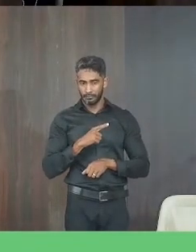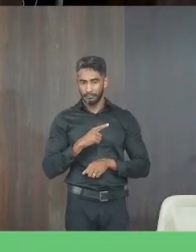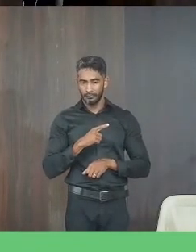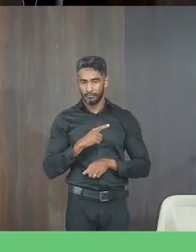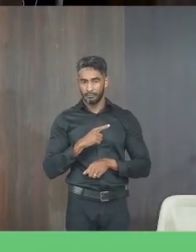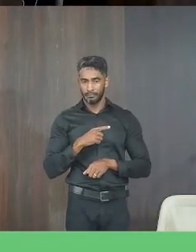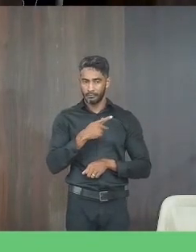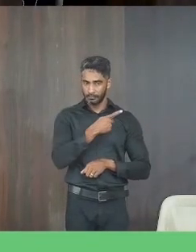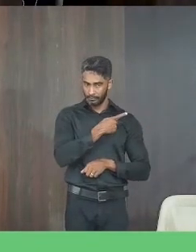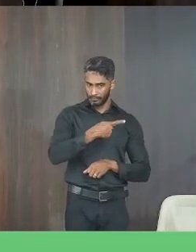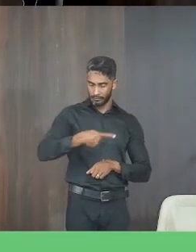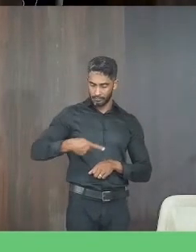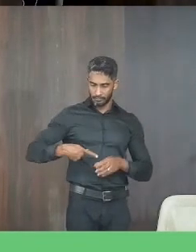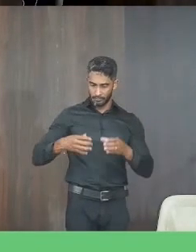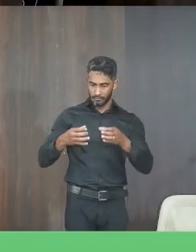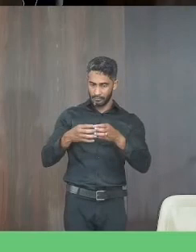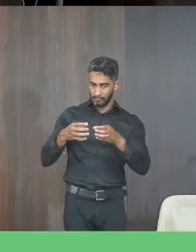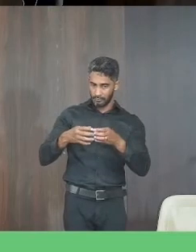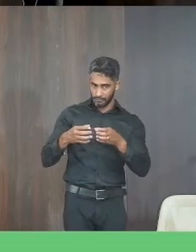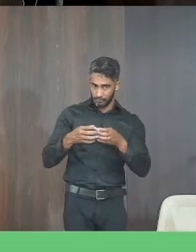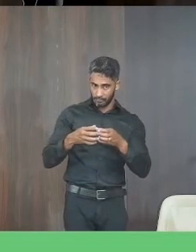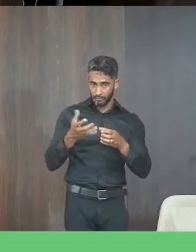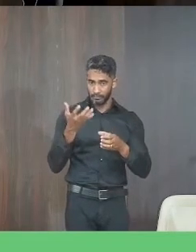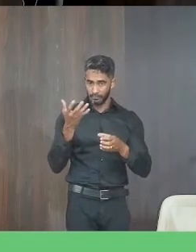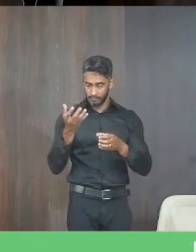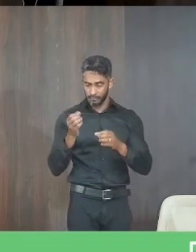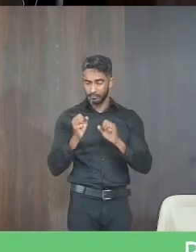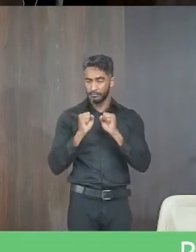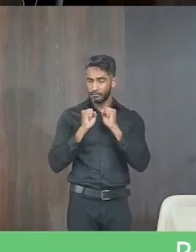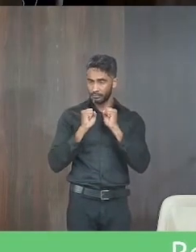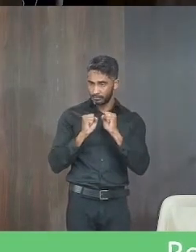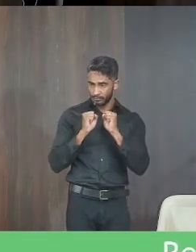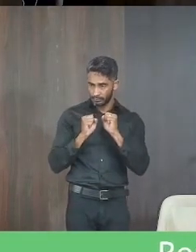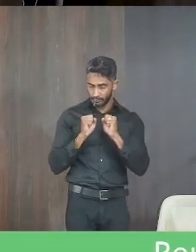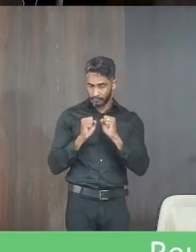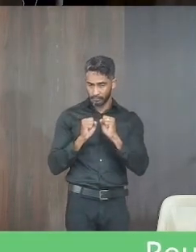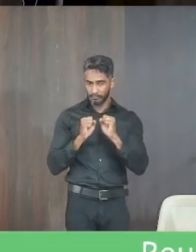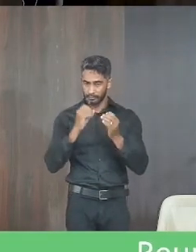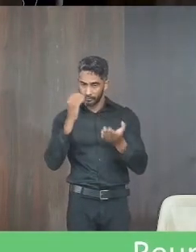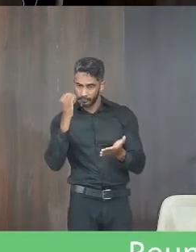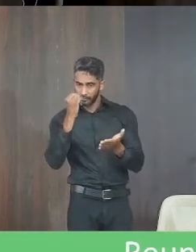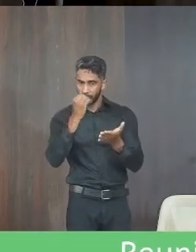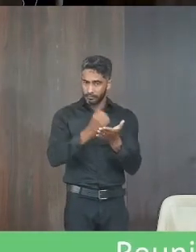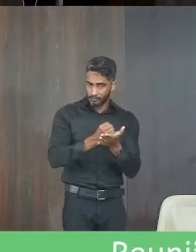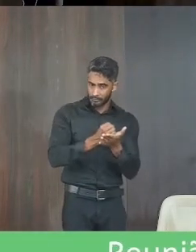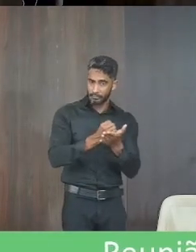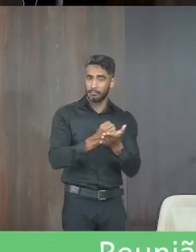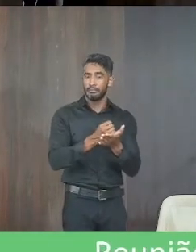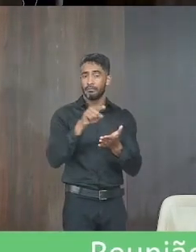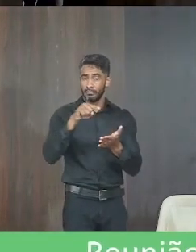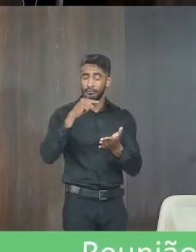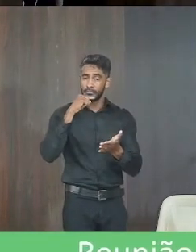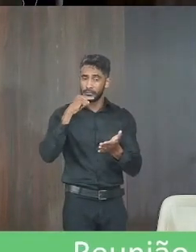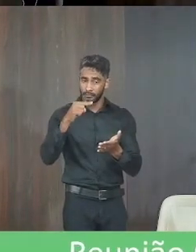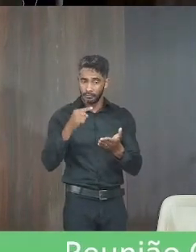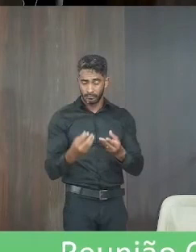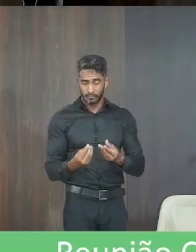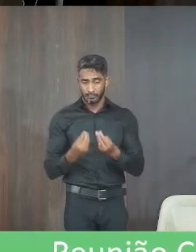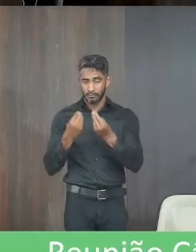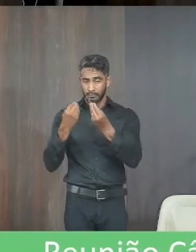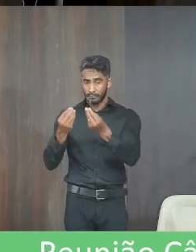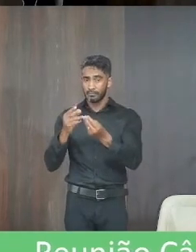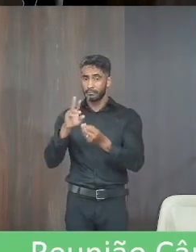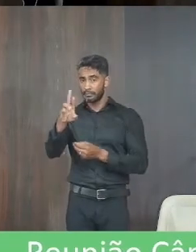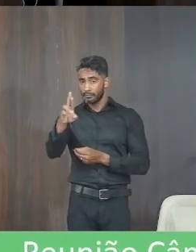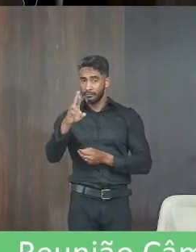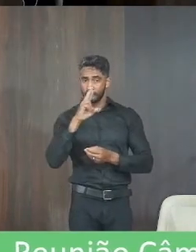senhor presidente da comissão quiser a gente pode oficializar isso essa semana e trazer a essa casa